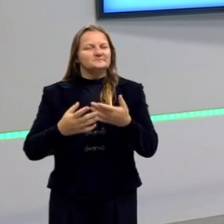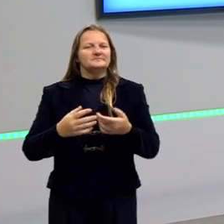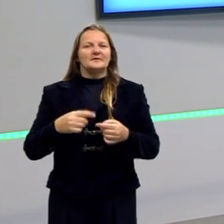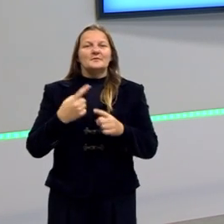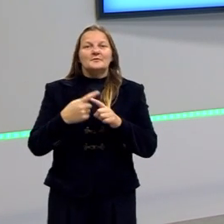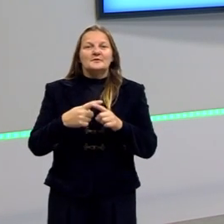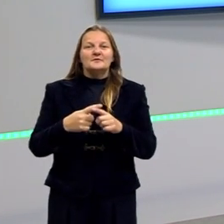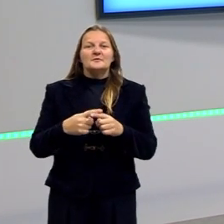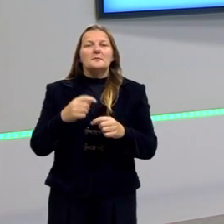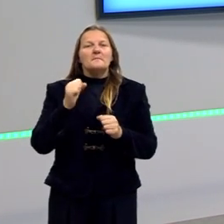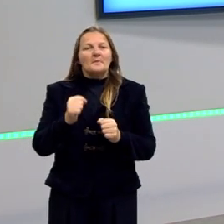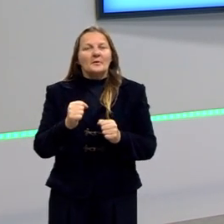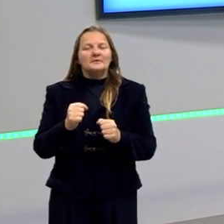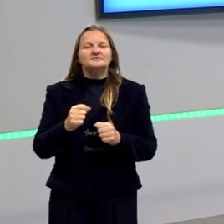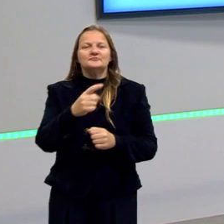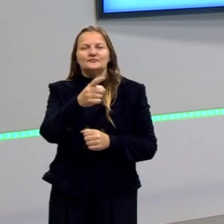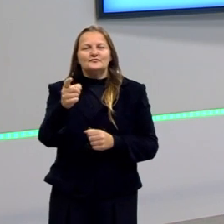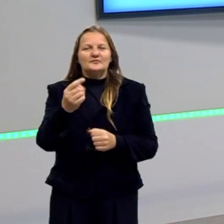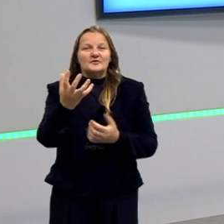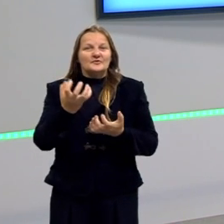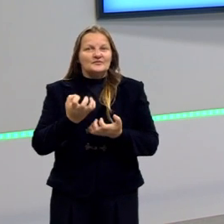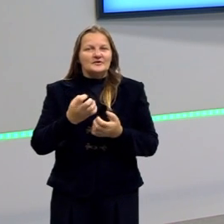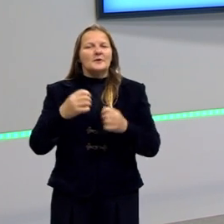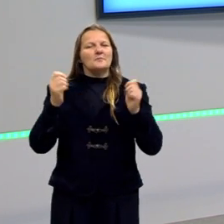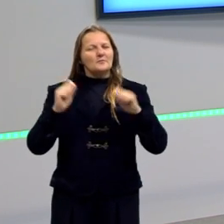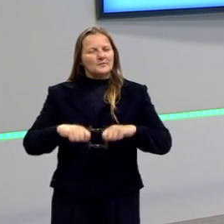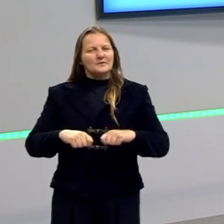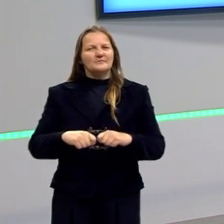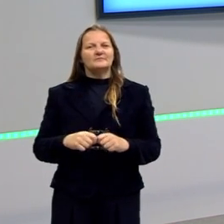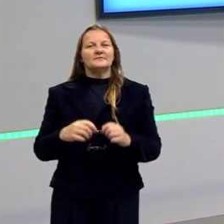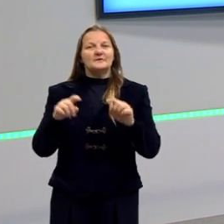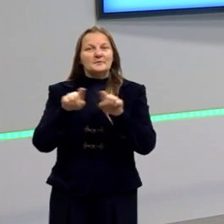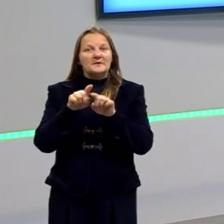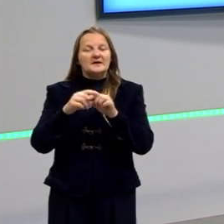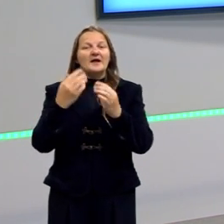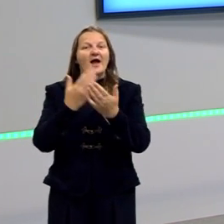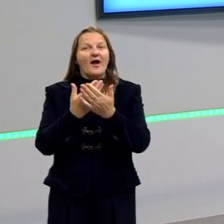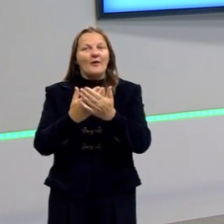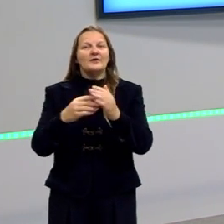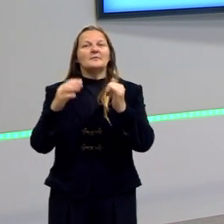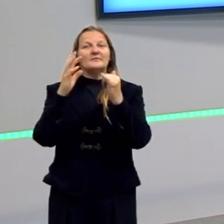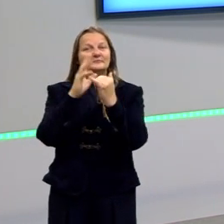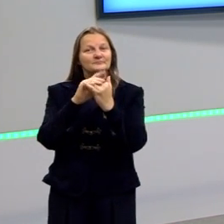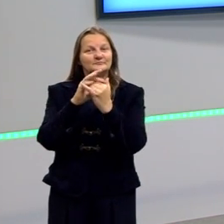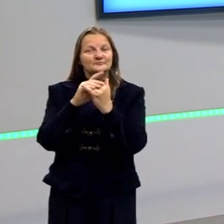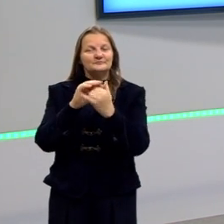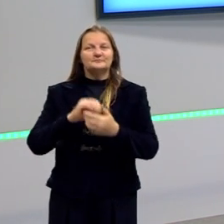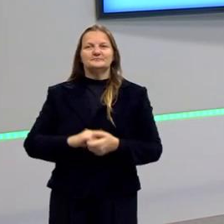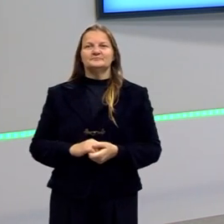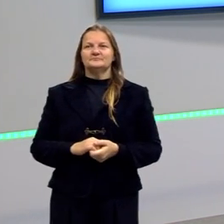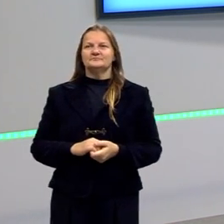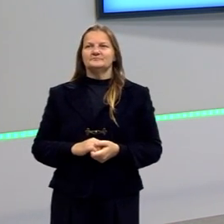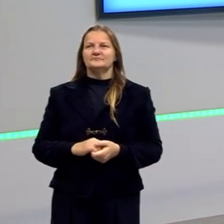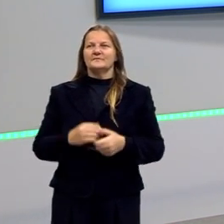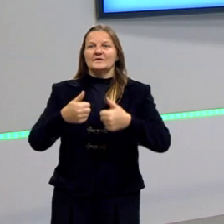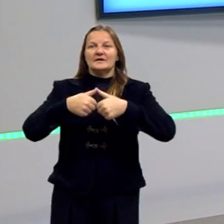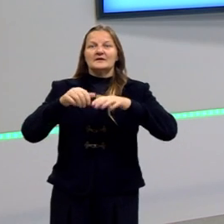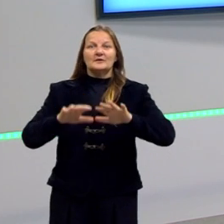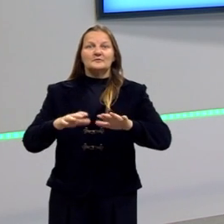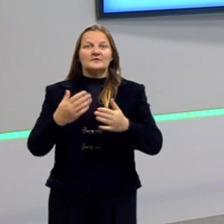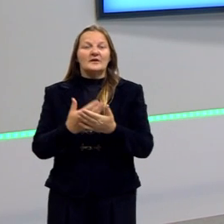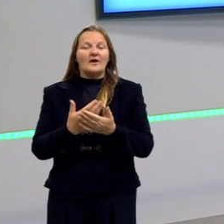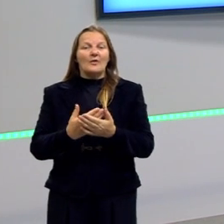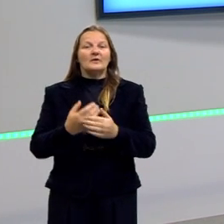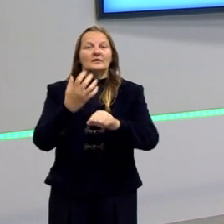Porque você pode, assim que você quiser ou puder, acessar também as nossas aulas pelo YouTube. Bom, estamos na aula de